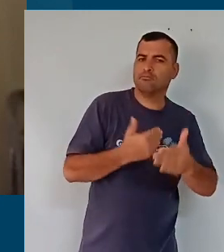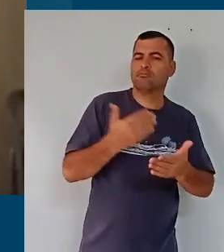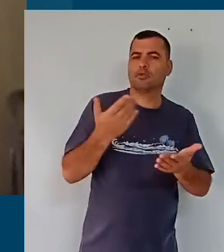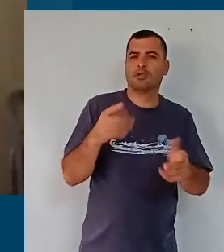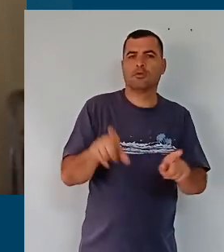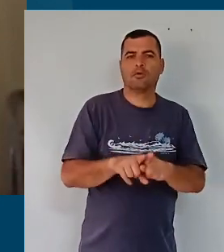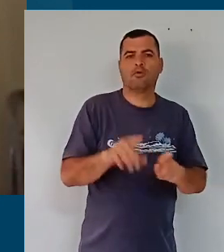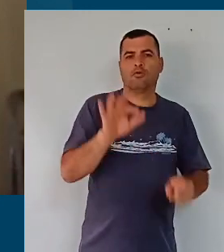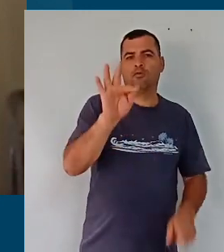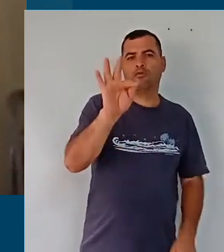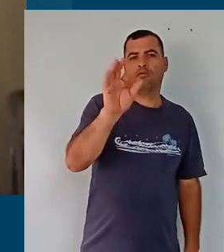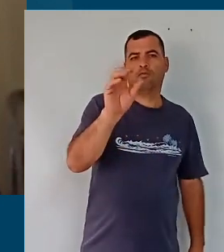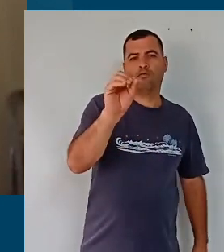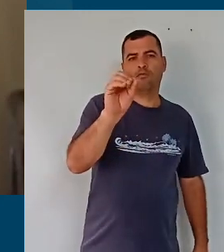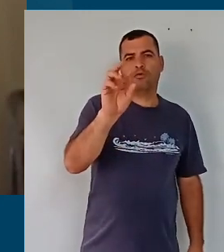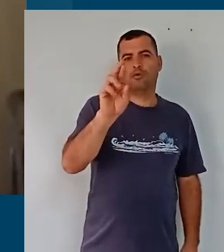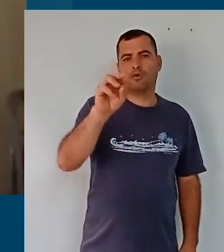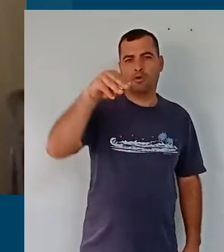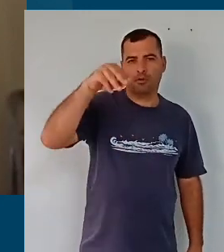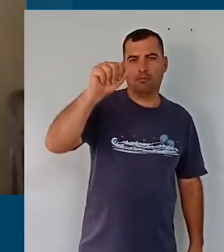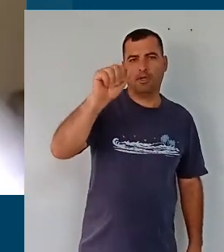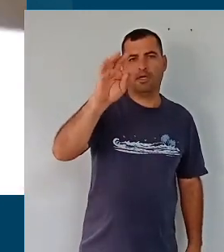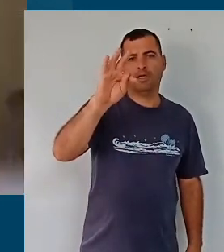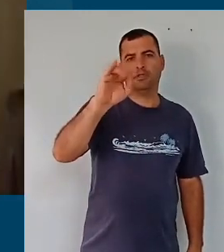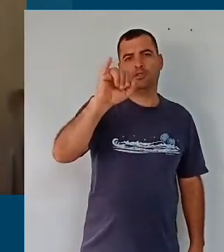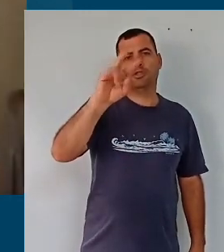formativo desse currículo.